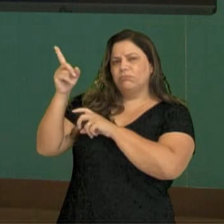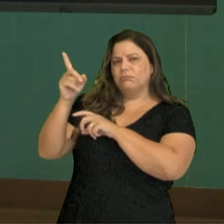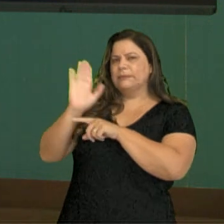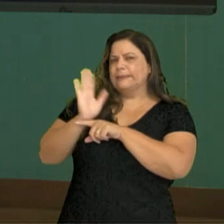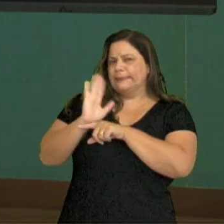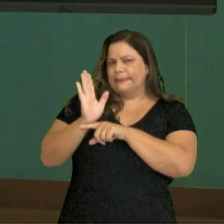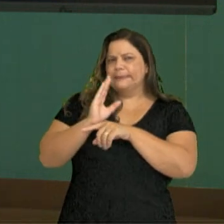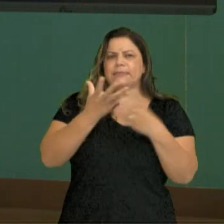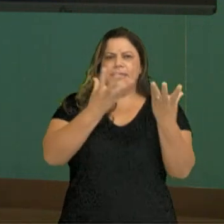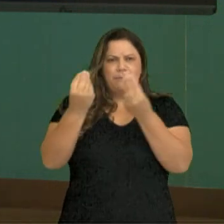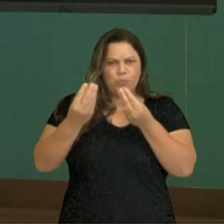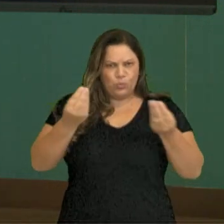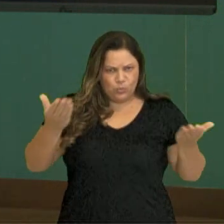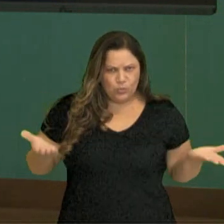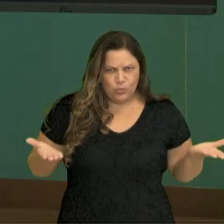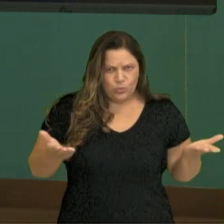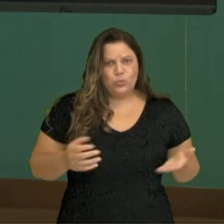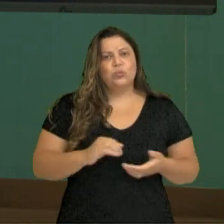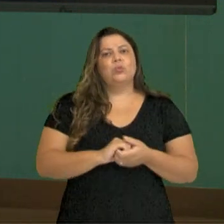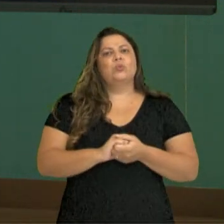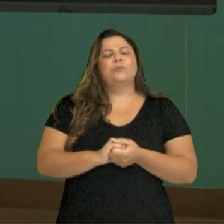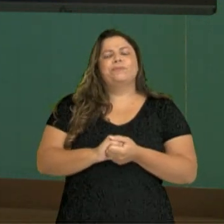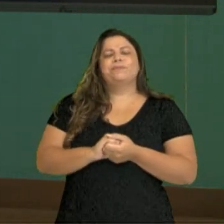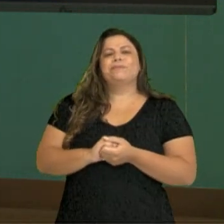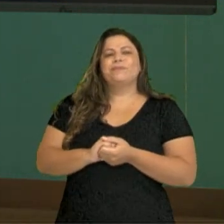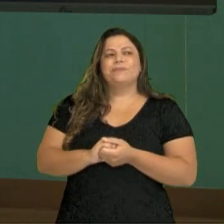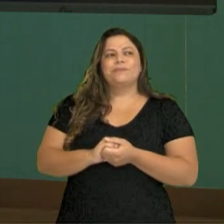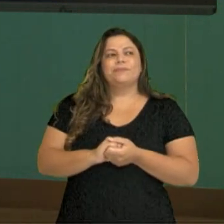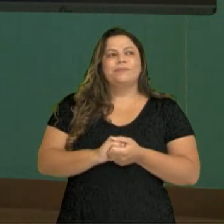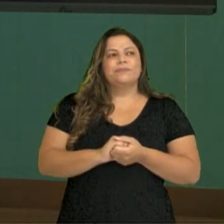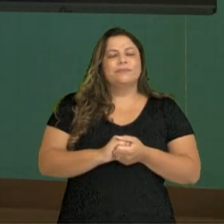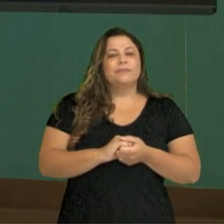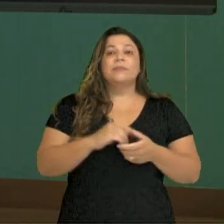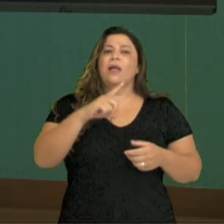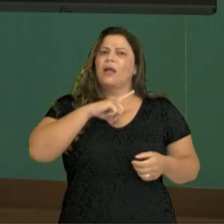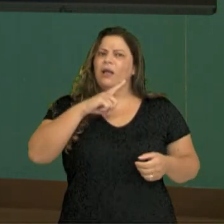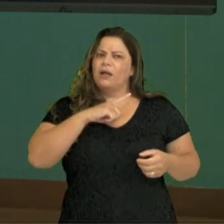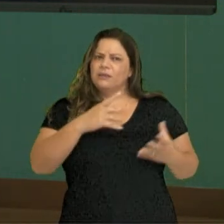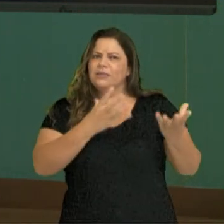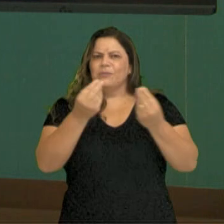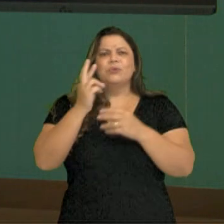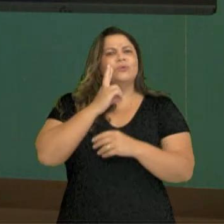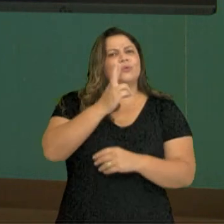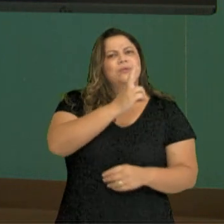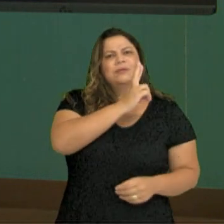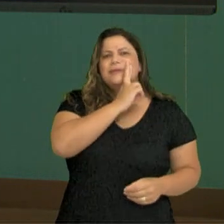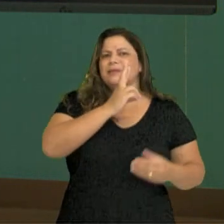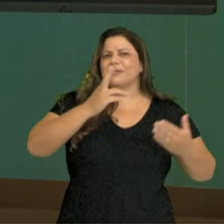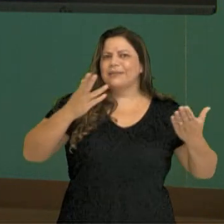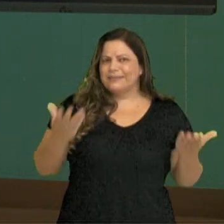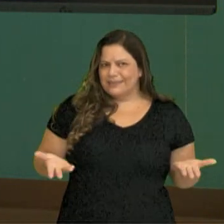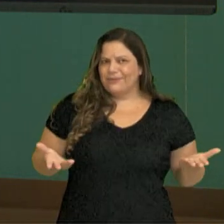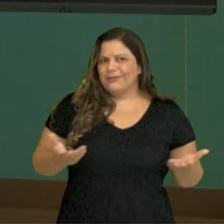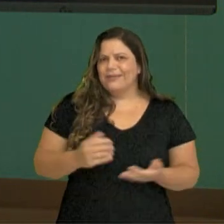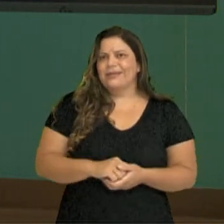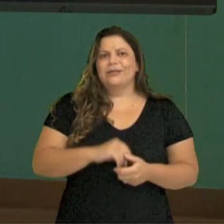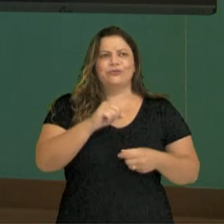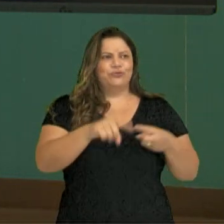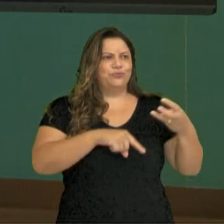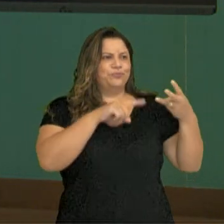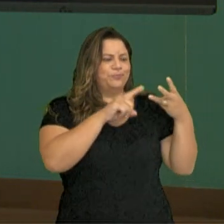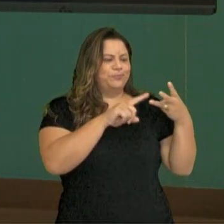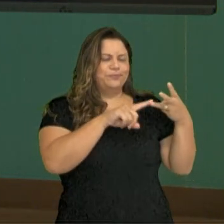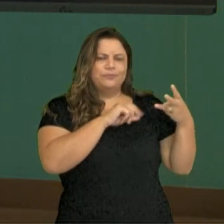cinemas? Are there a lot of restaurants? Tem muitos restaurantes? Is there an